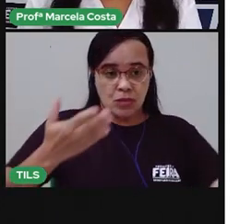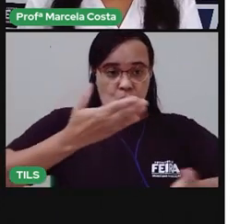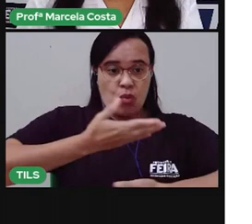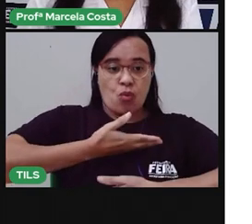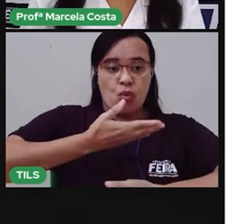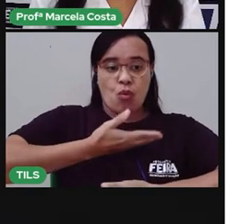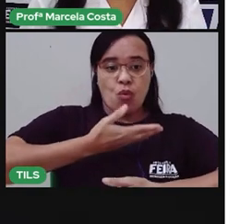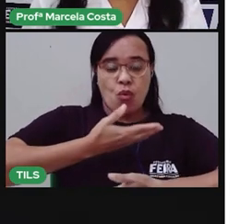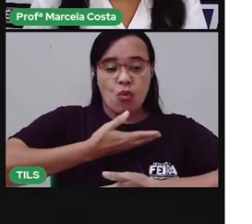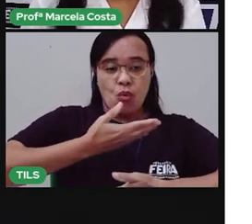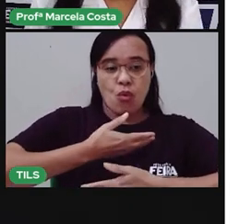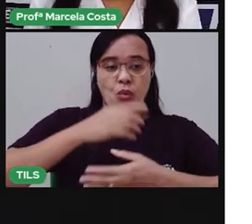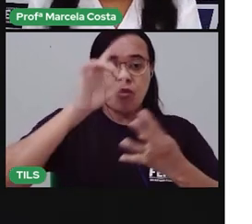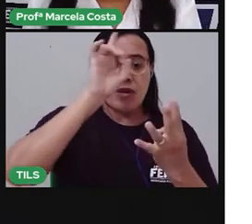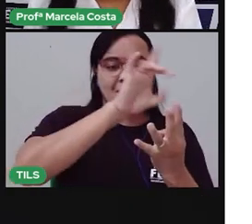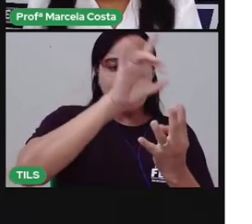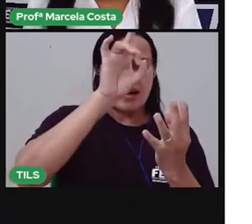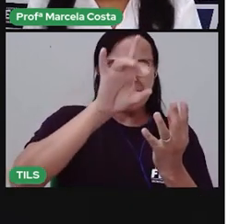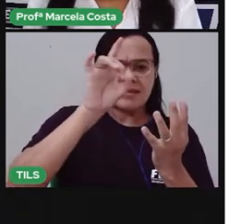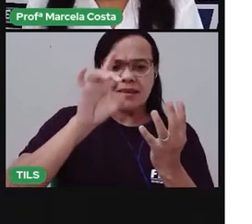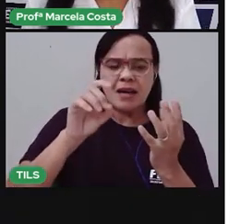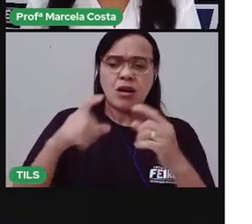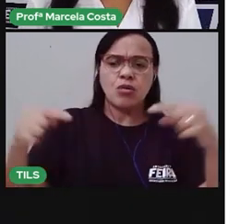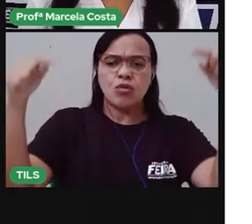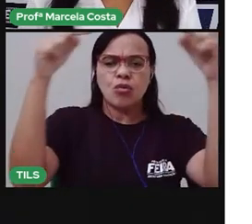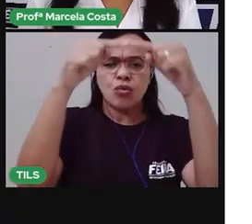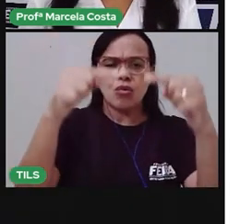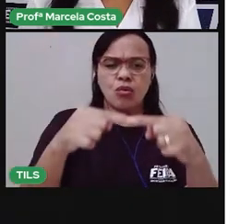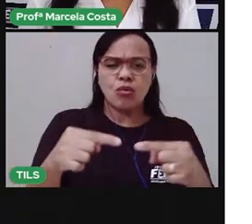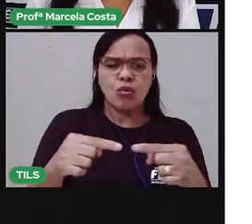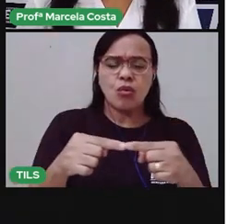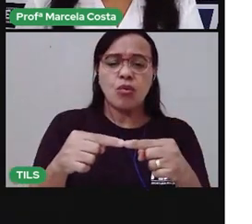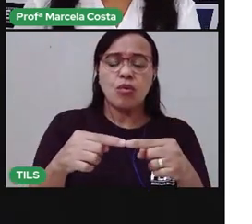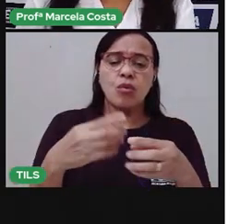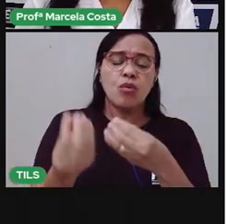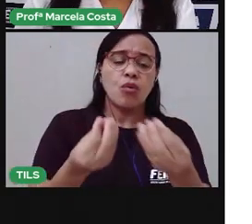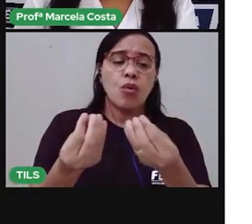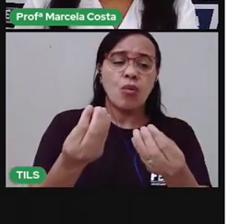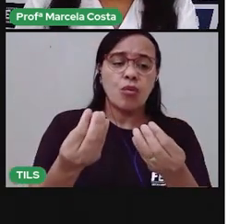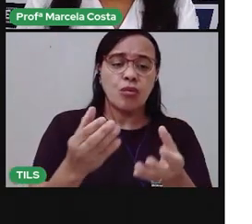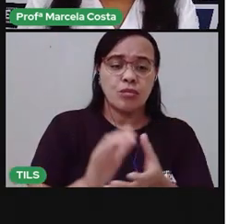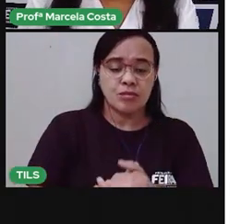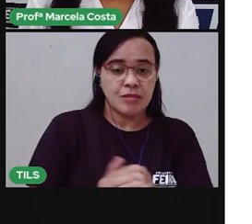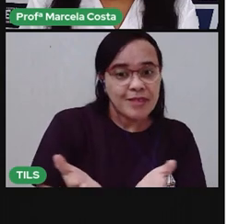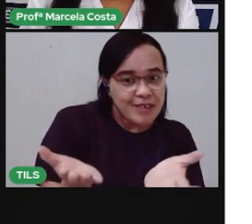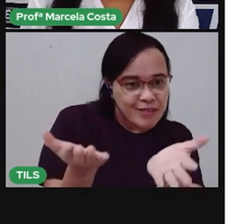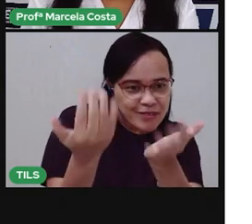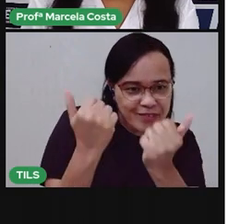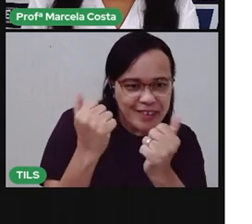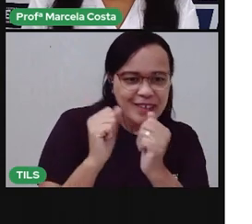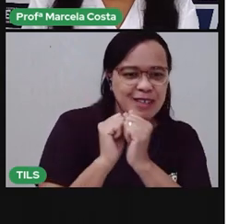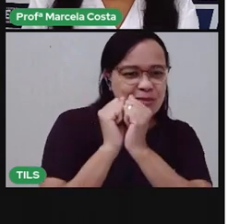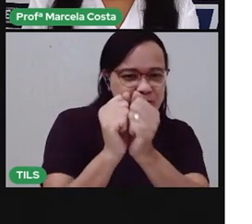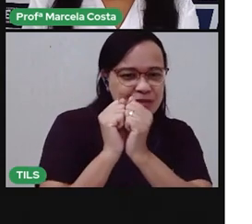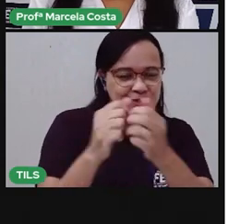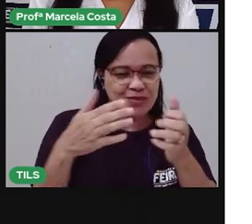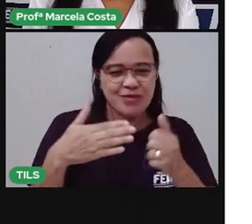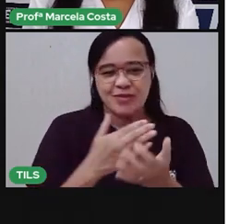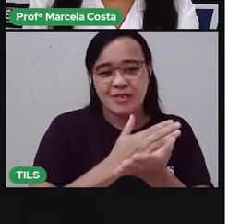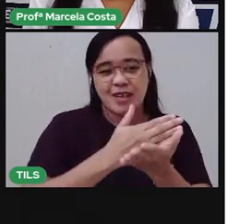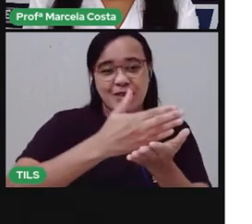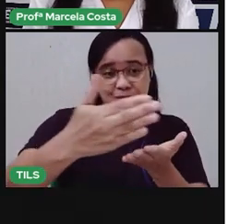parte do nosso corpo, cada sentido está relacionado. Tá bom? Vem comigo que a gente vai começar.